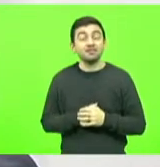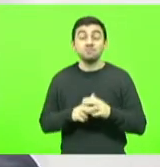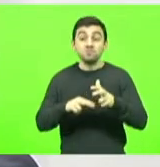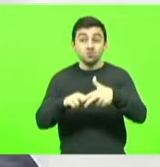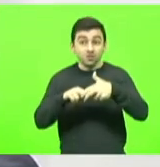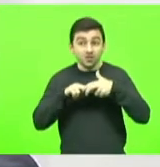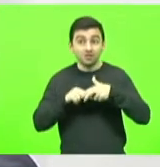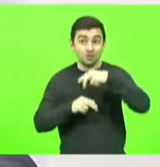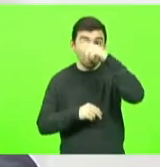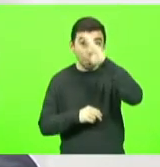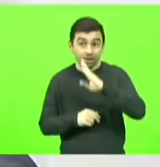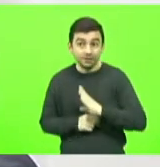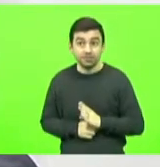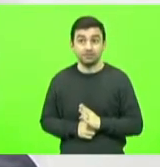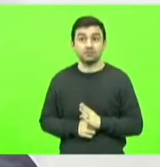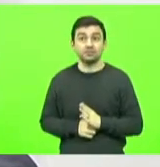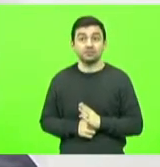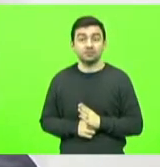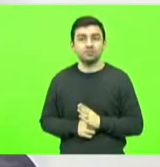precisa